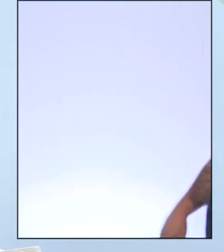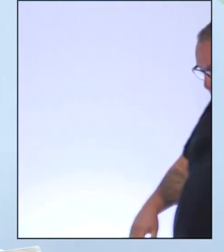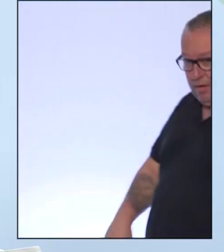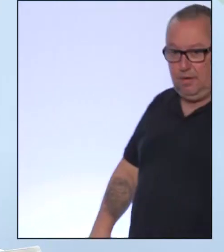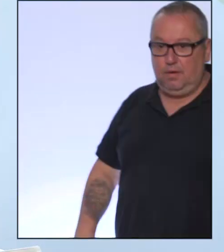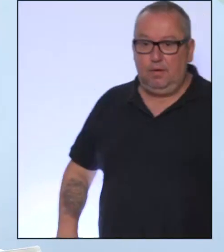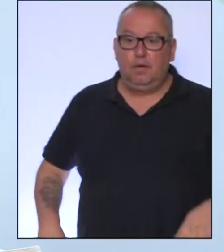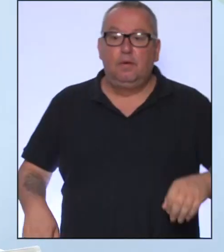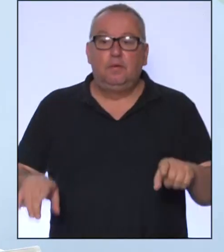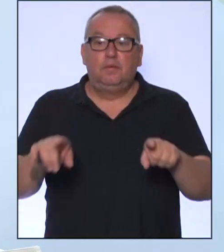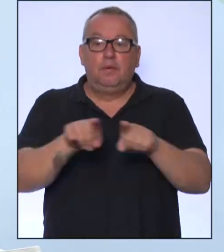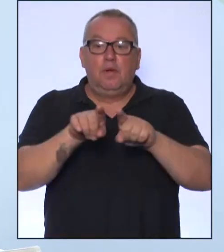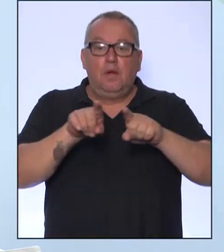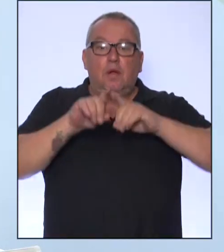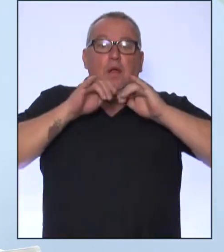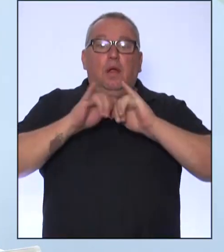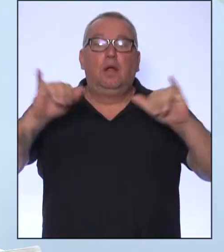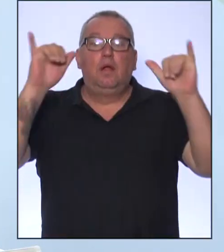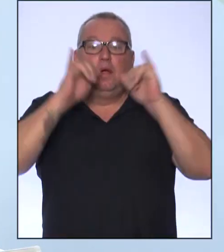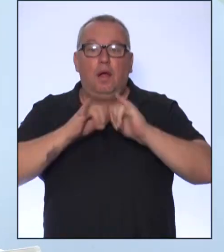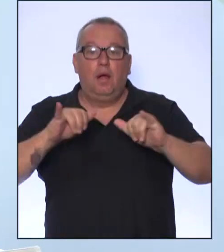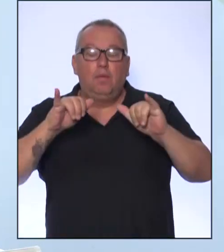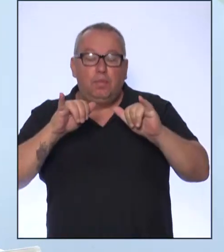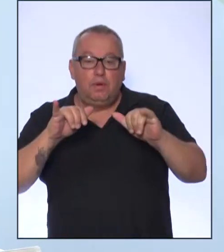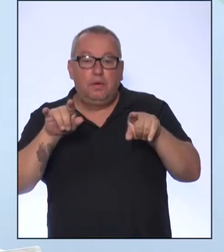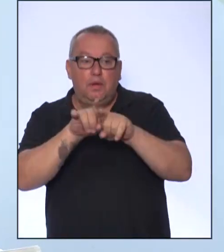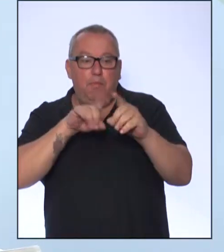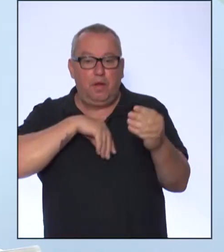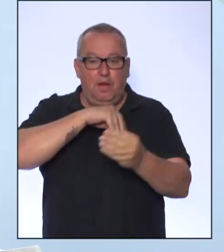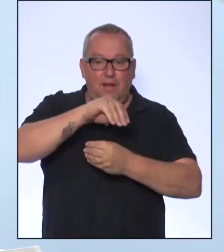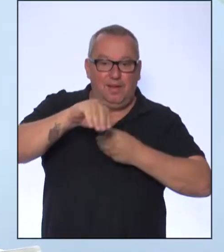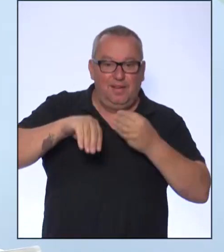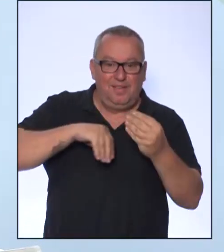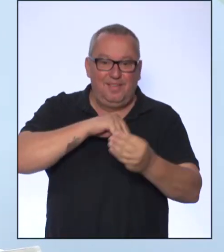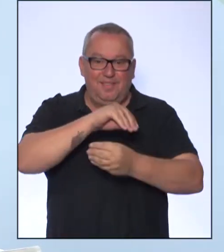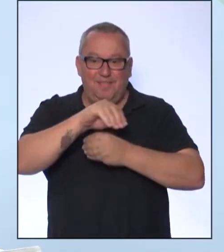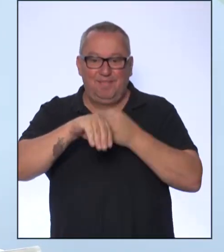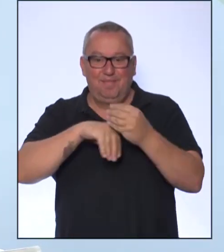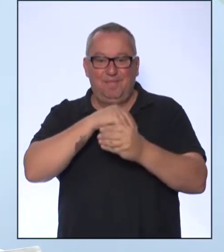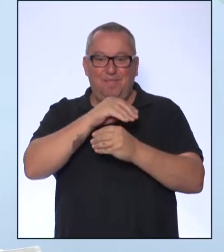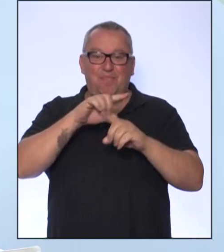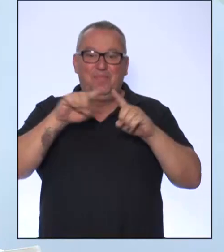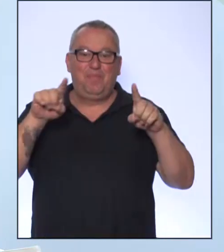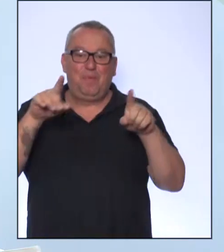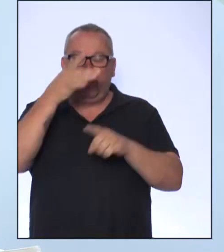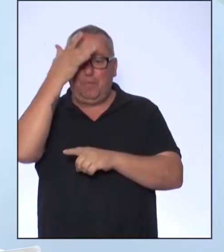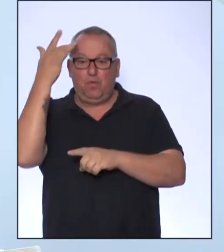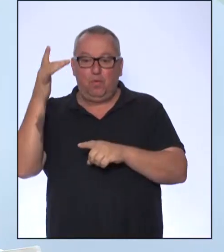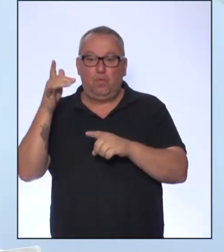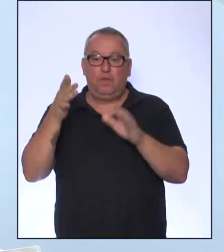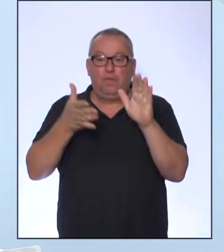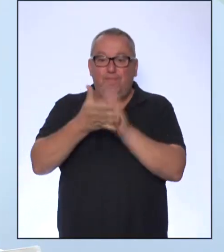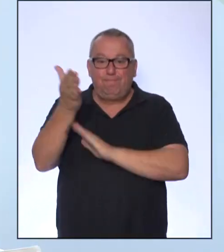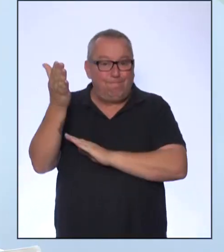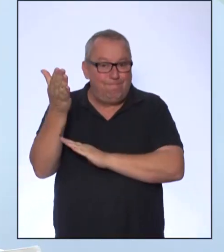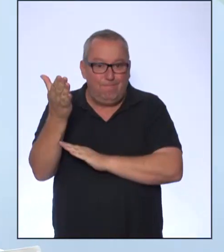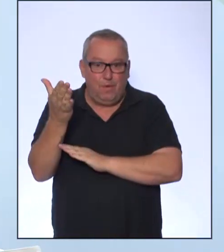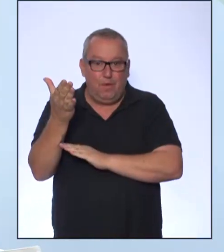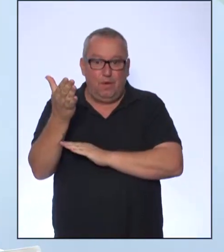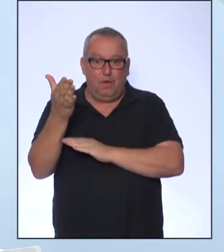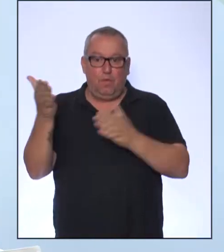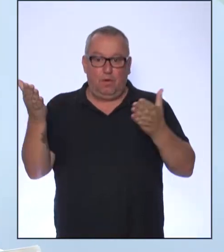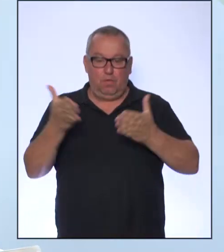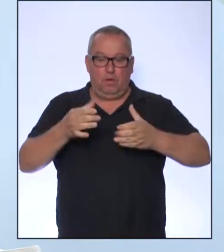publicitárias, que envolvem principalmente a questão dos refugiados. Então, fica aqui a